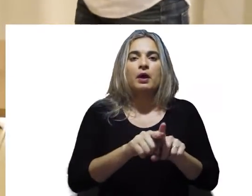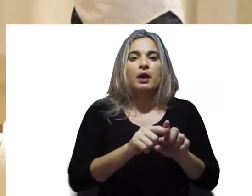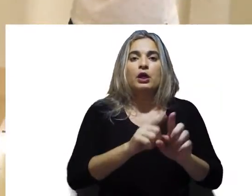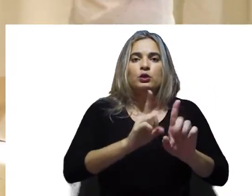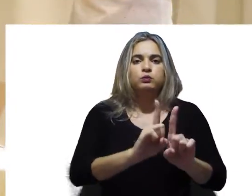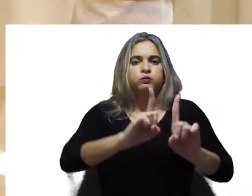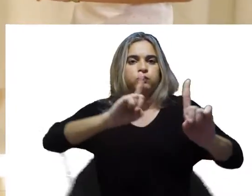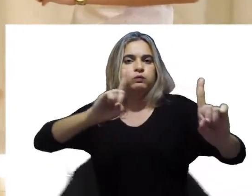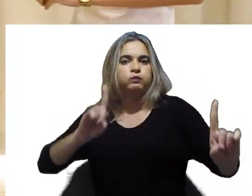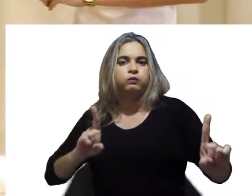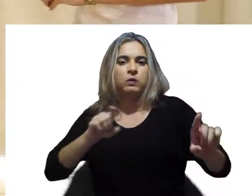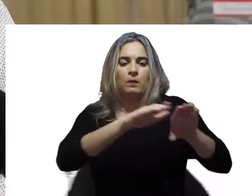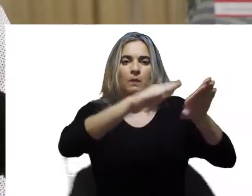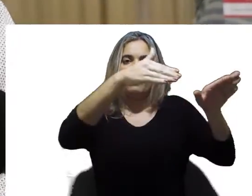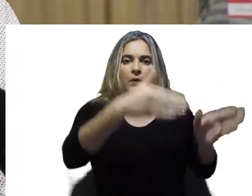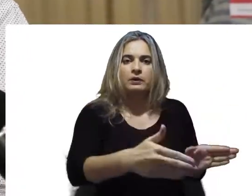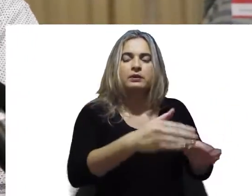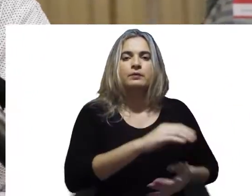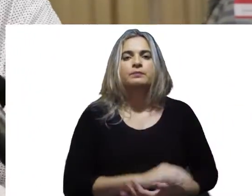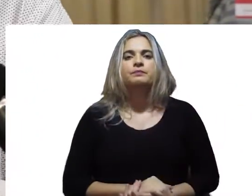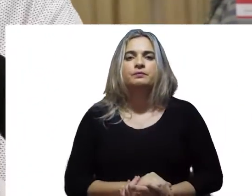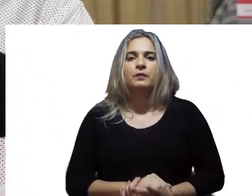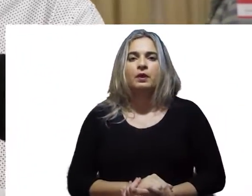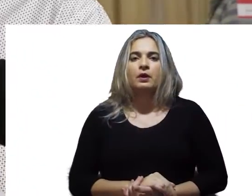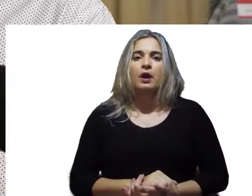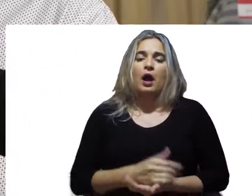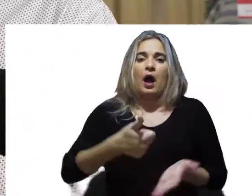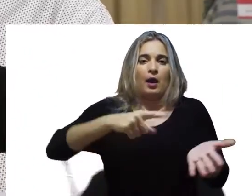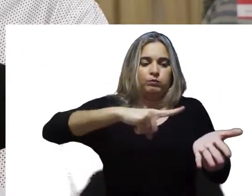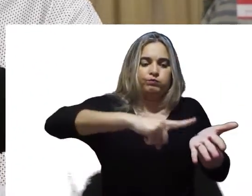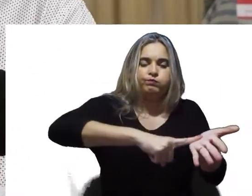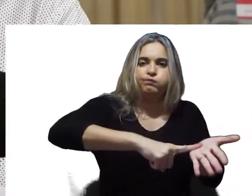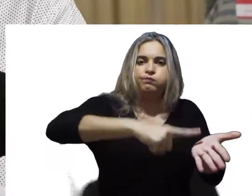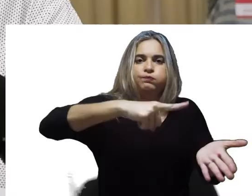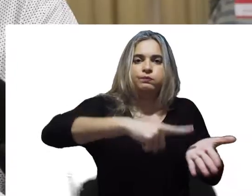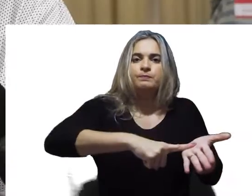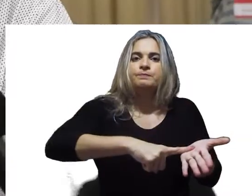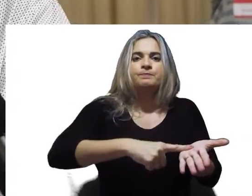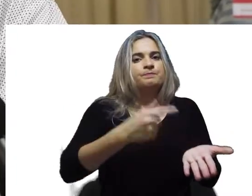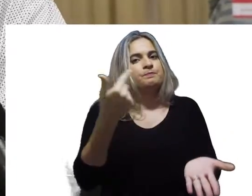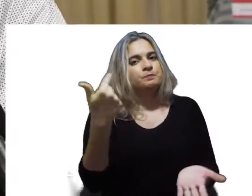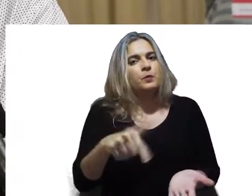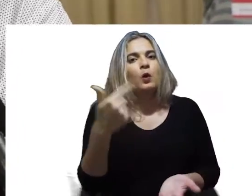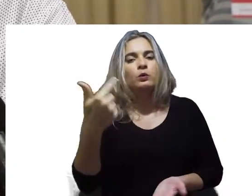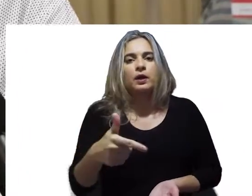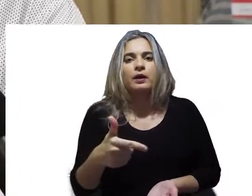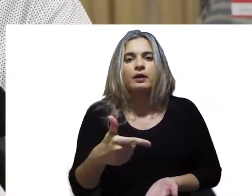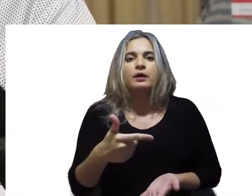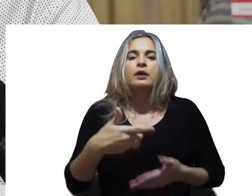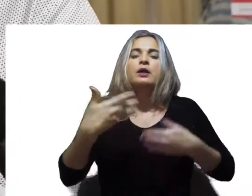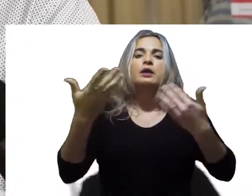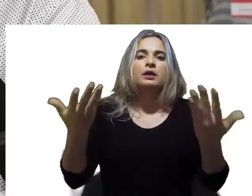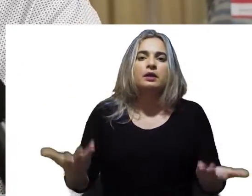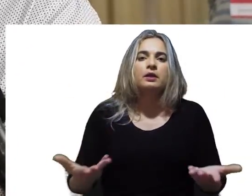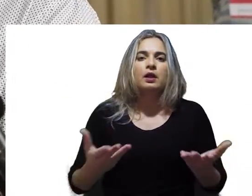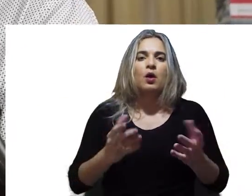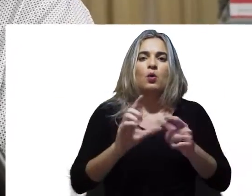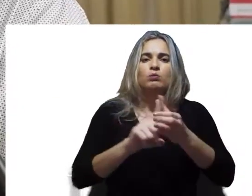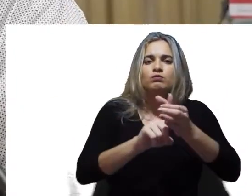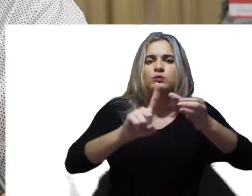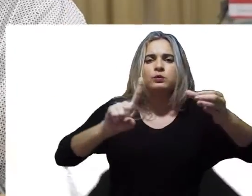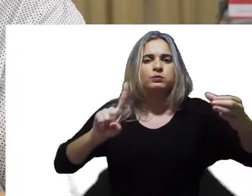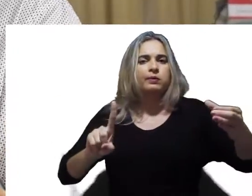dos mesários o tempo todo. Não ter a identificação biométrica, que era um fator de contágio, e também todo o